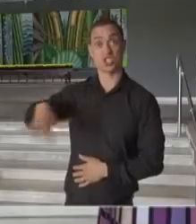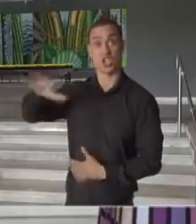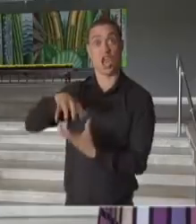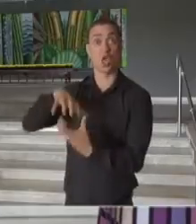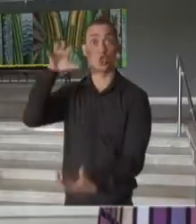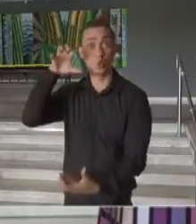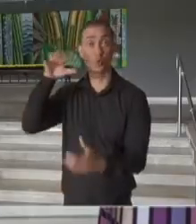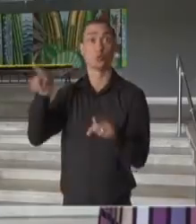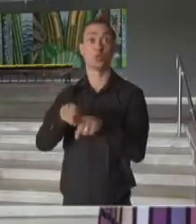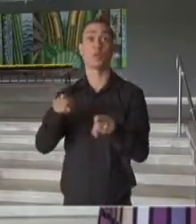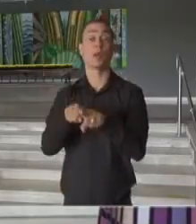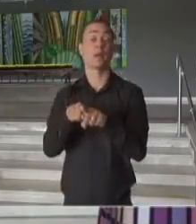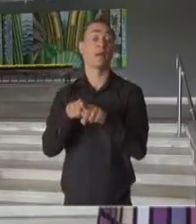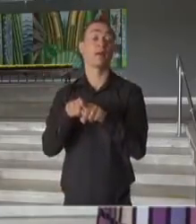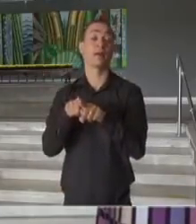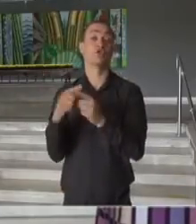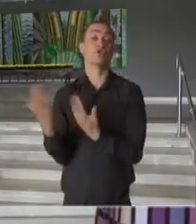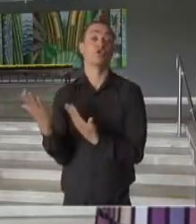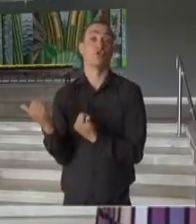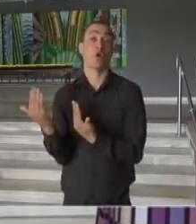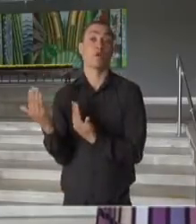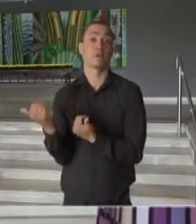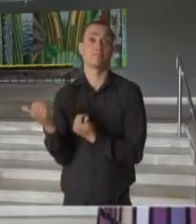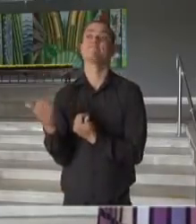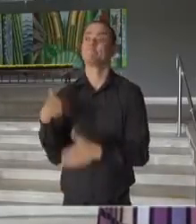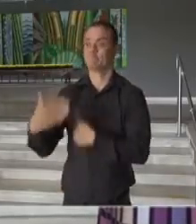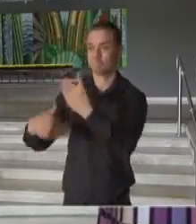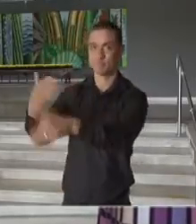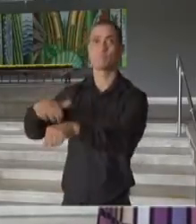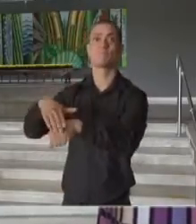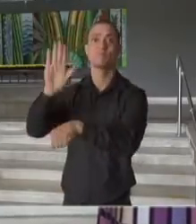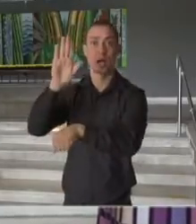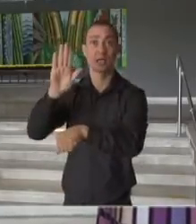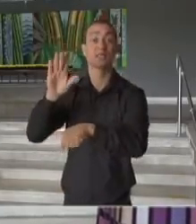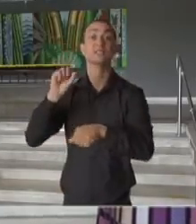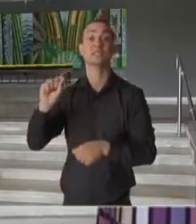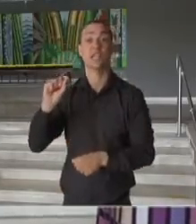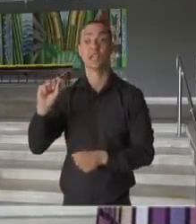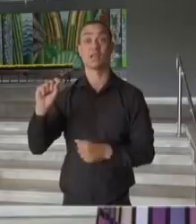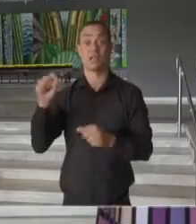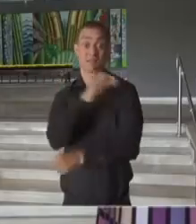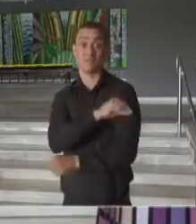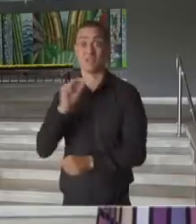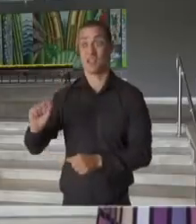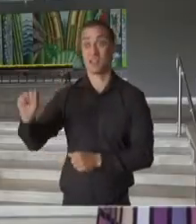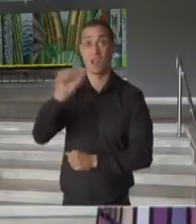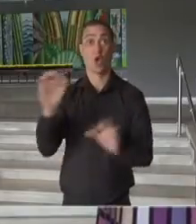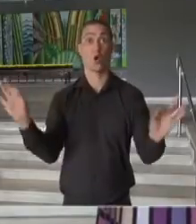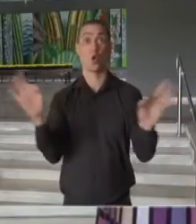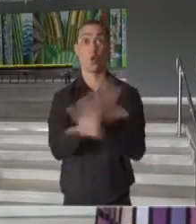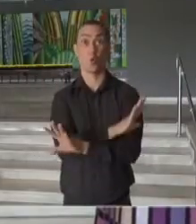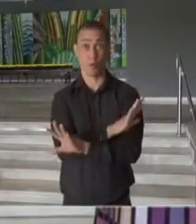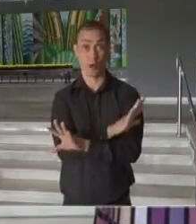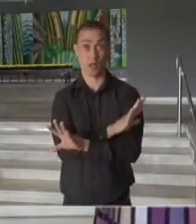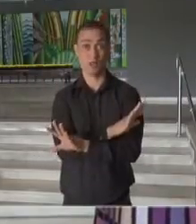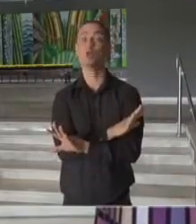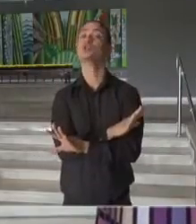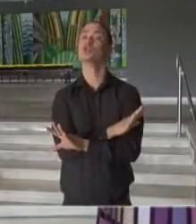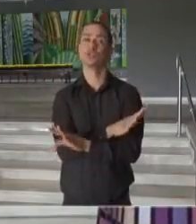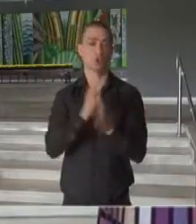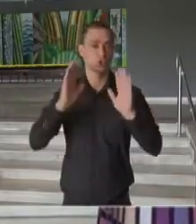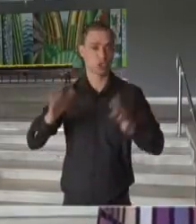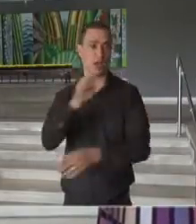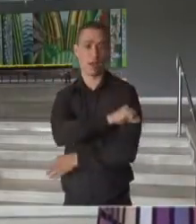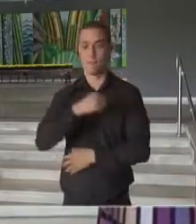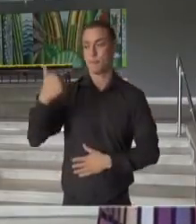avançou na vacinação de adolescentes e mais avançou também na vacinação completa, no esquema vacinal completo, ou seja, com as